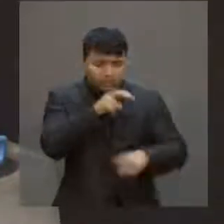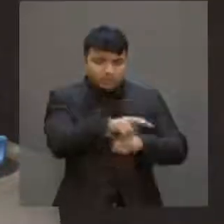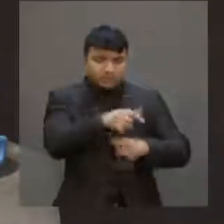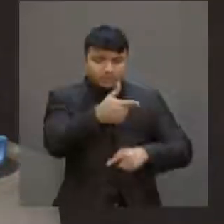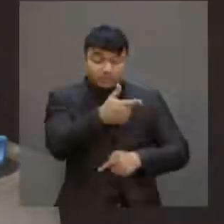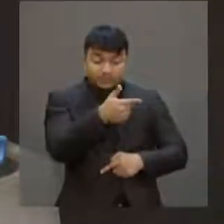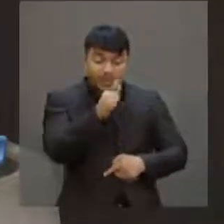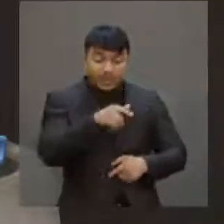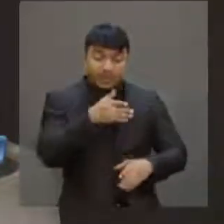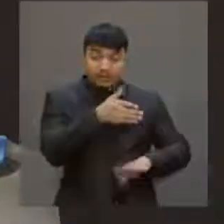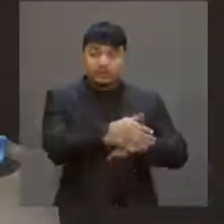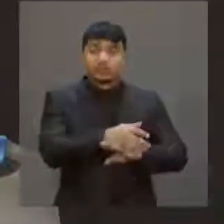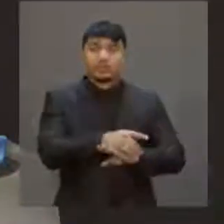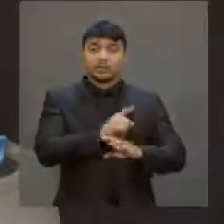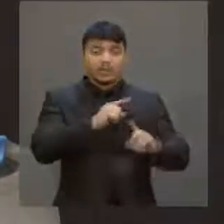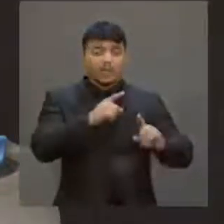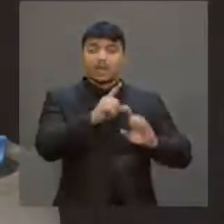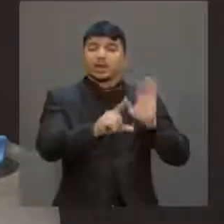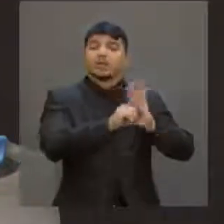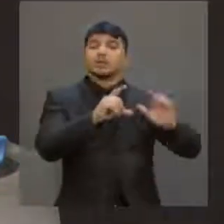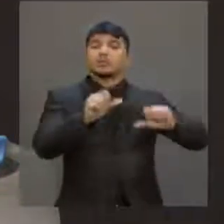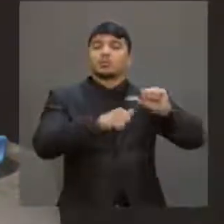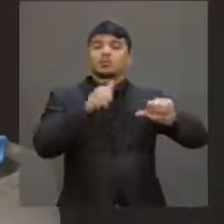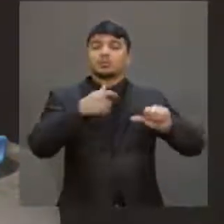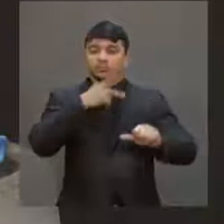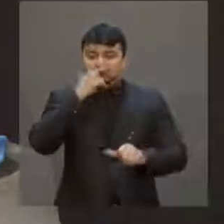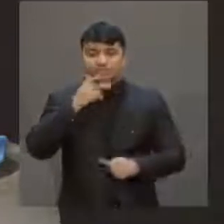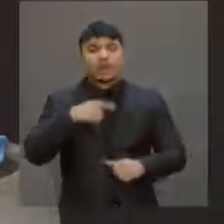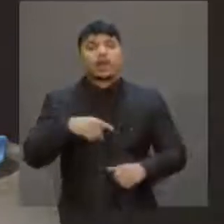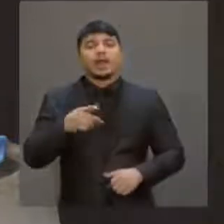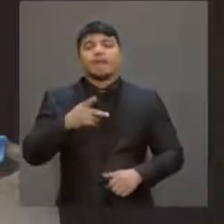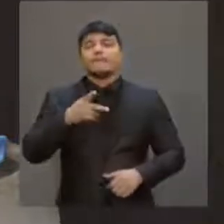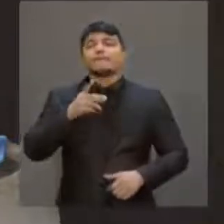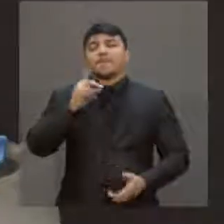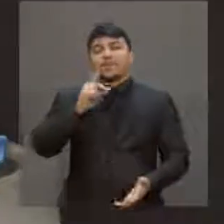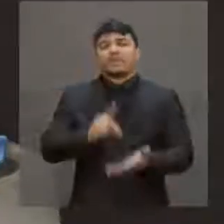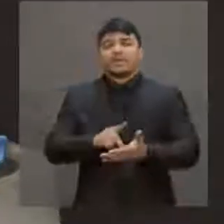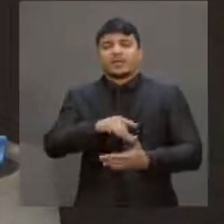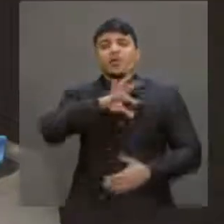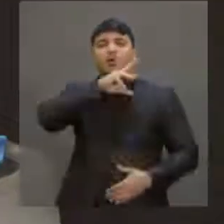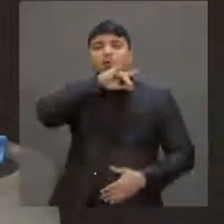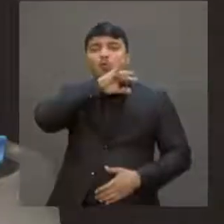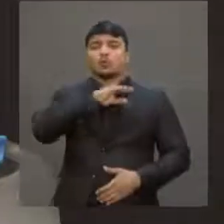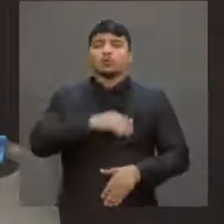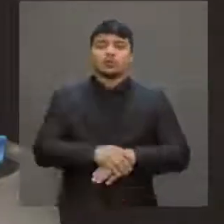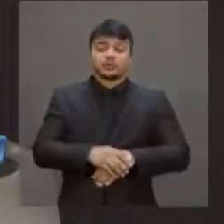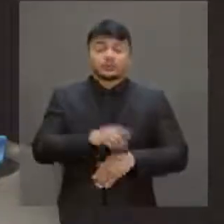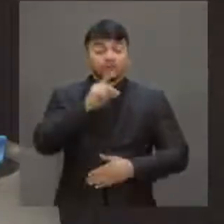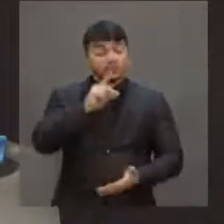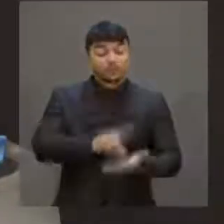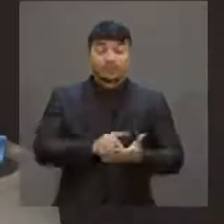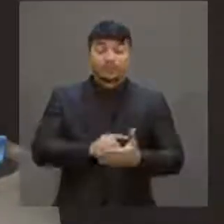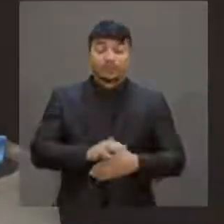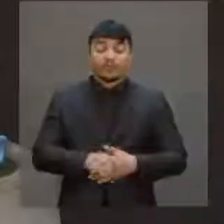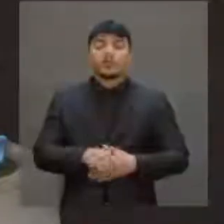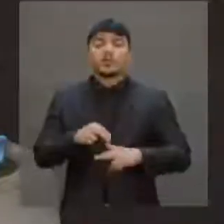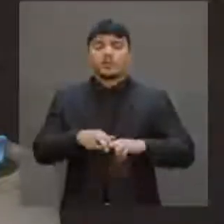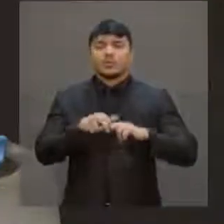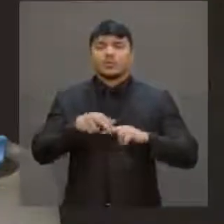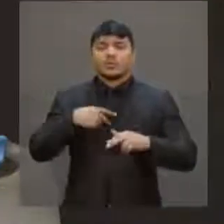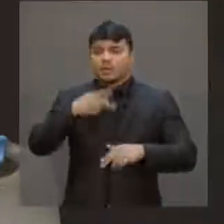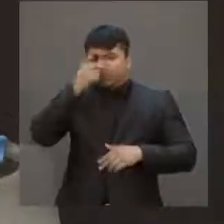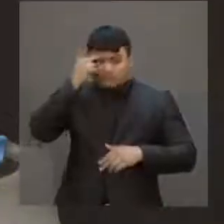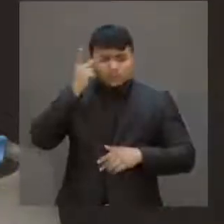criados pós-reforma são precários. São precários. Portanto, é um trabalhador sem